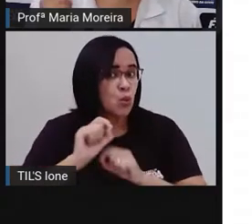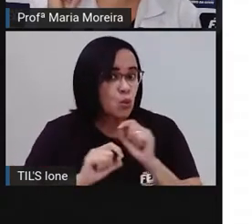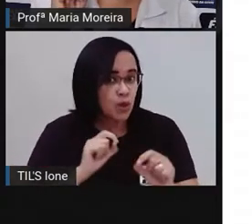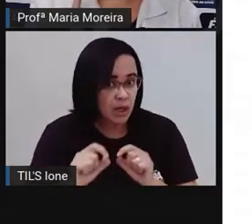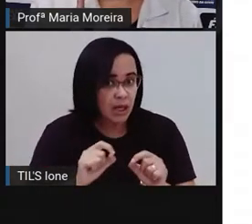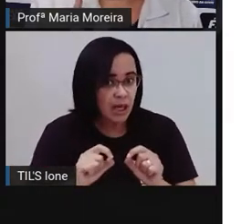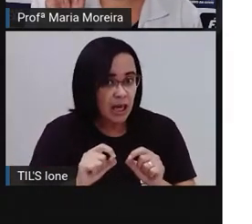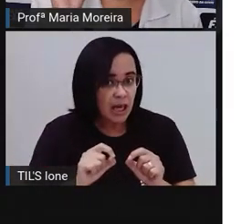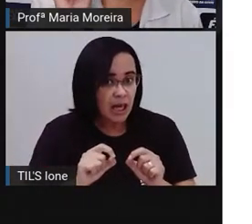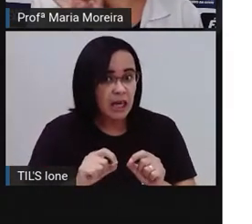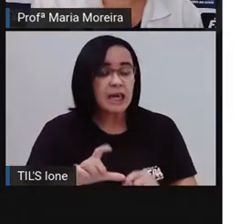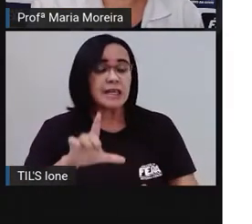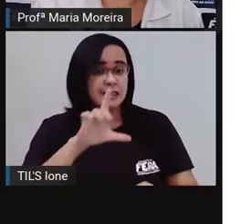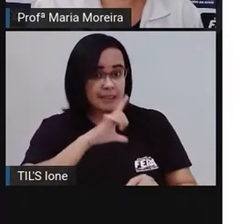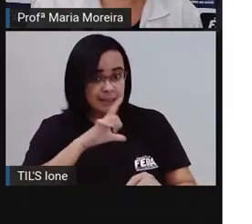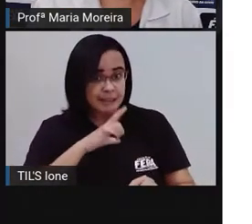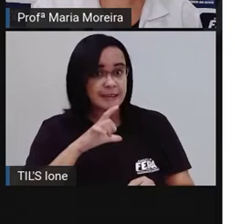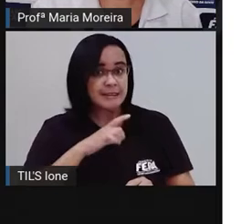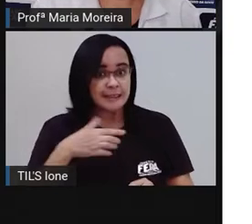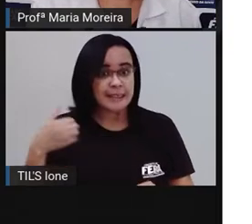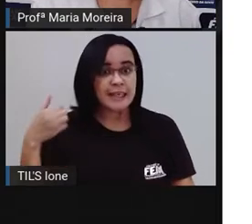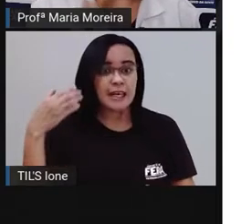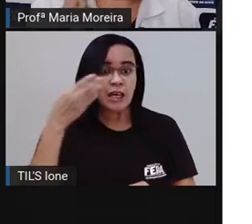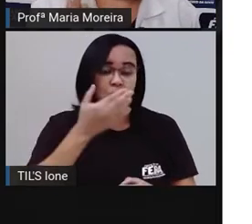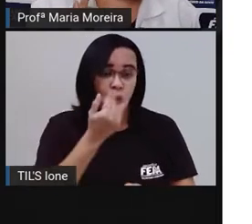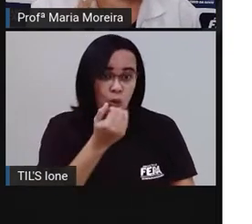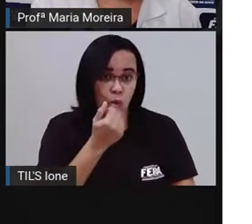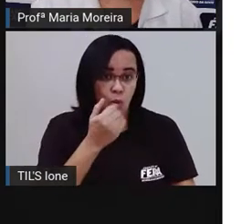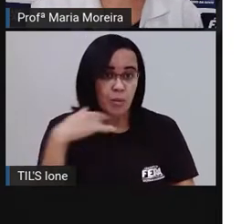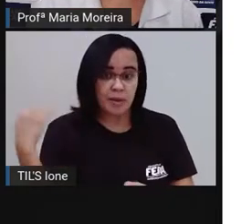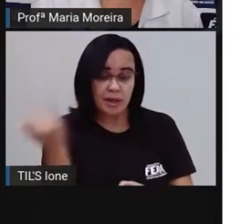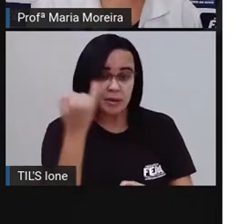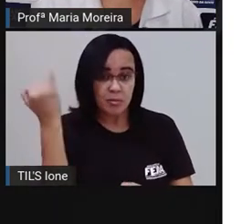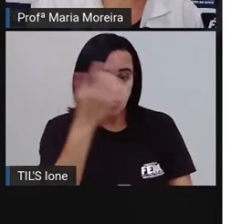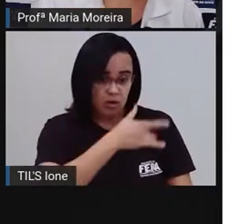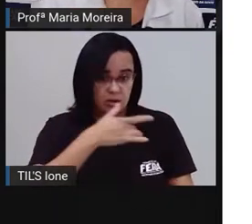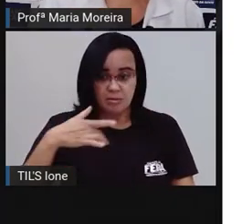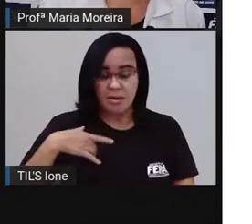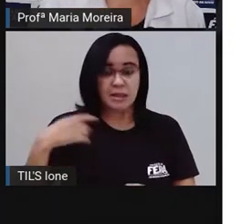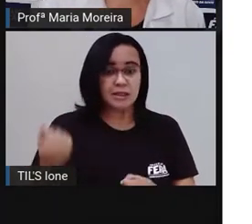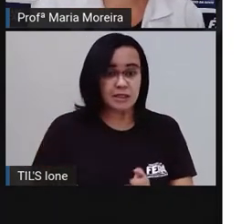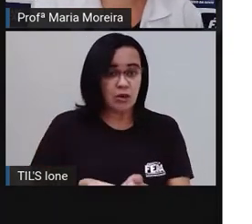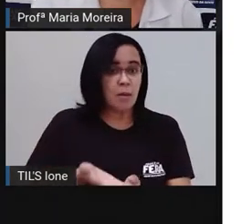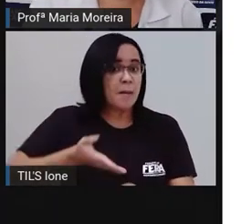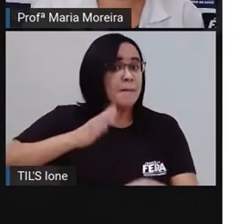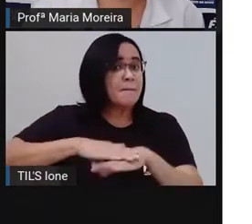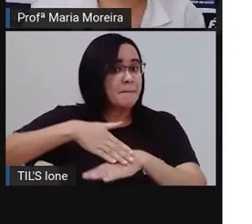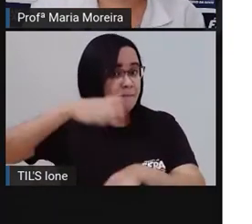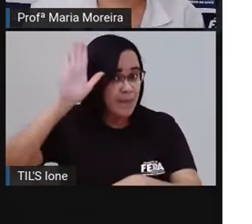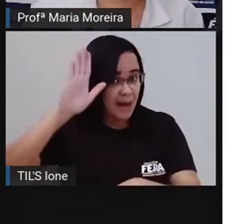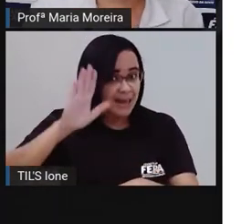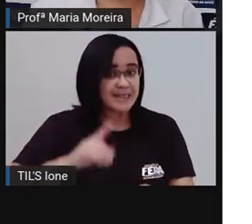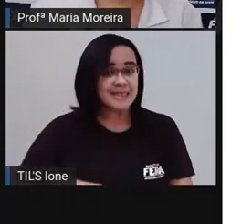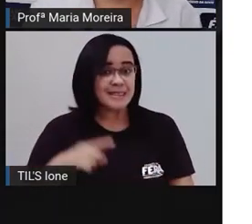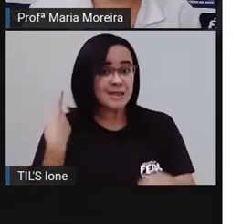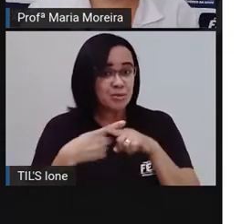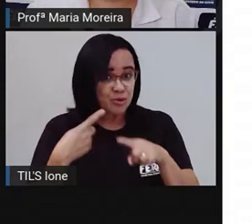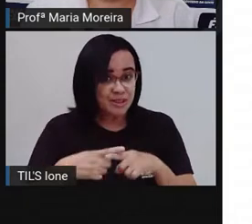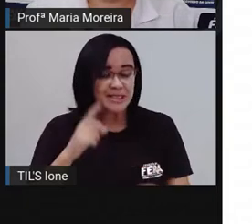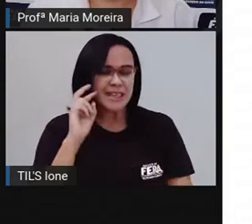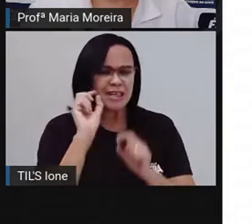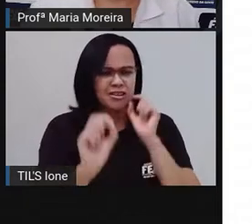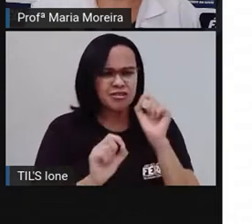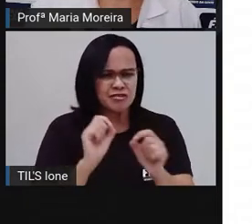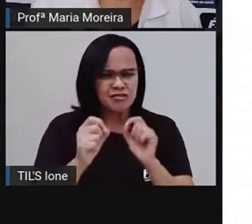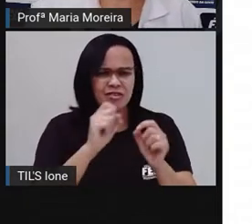nutritivo bem alto. Nós encontramos essas características em alimentos